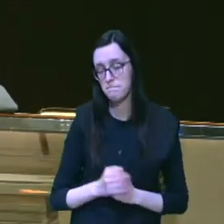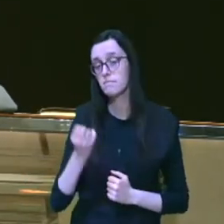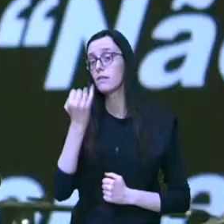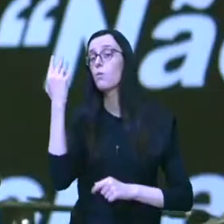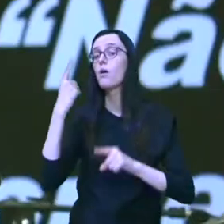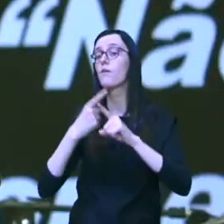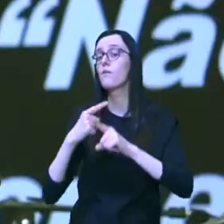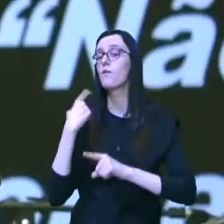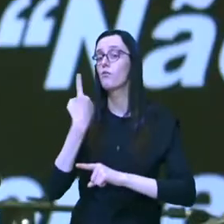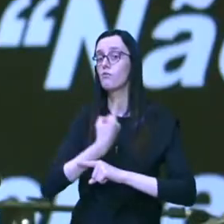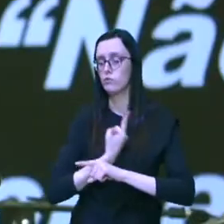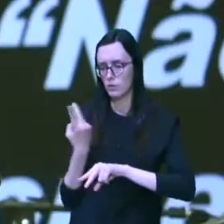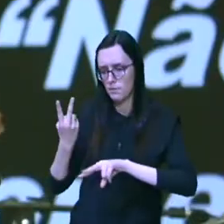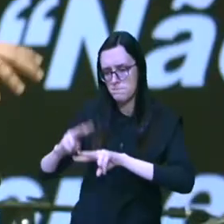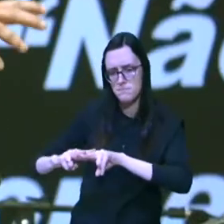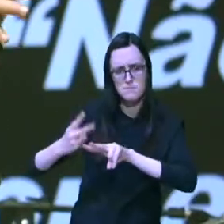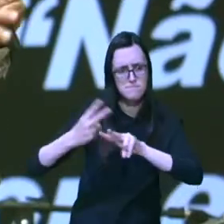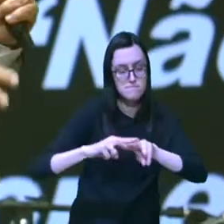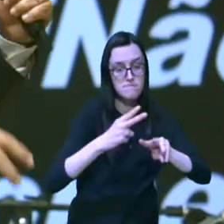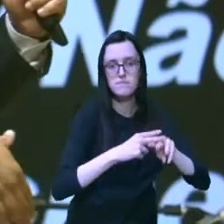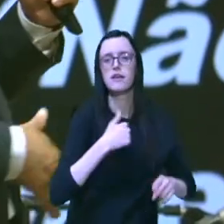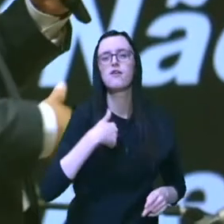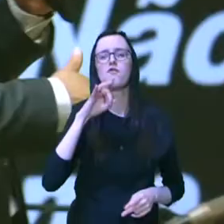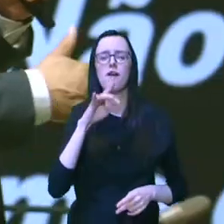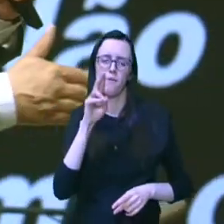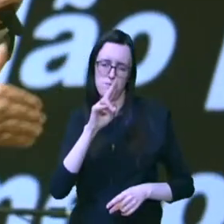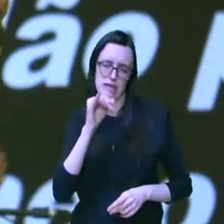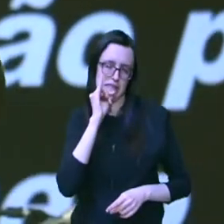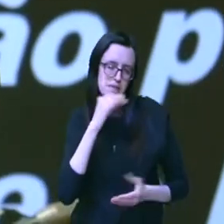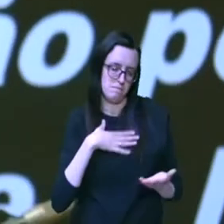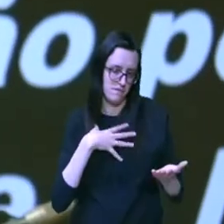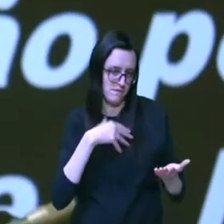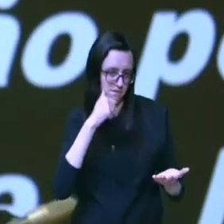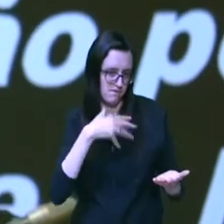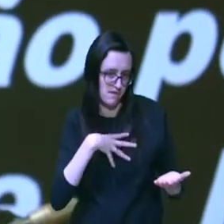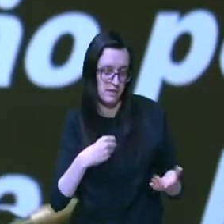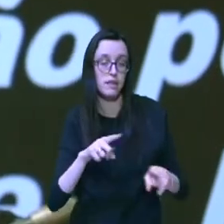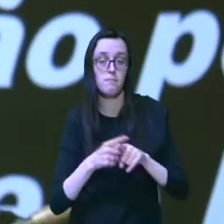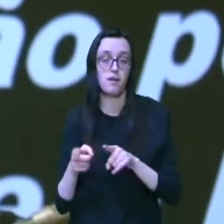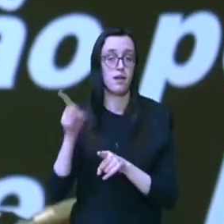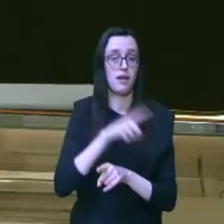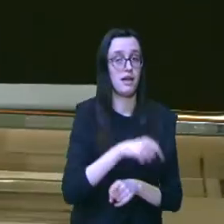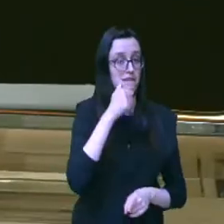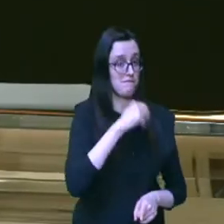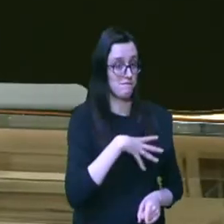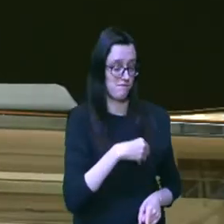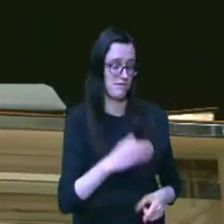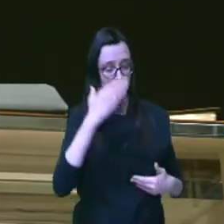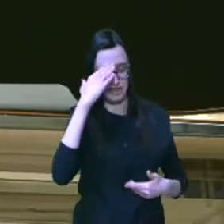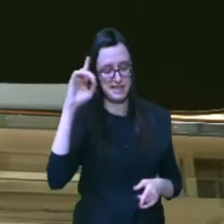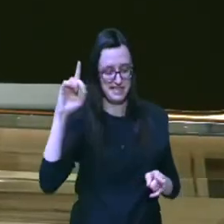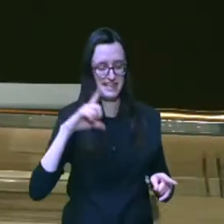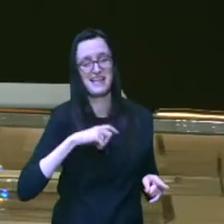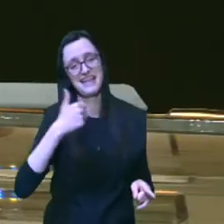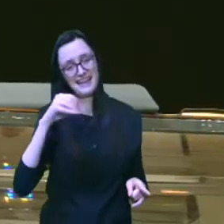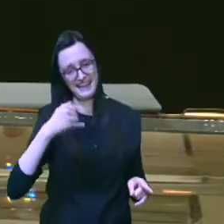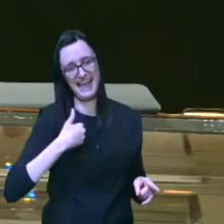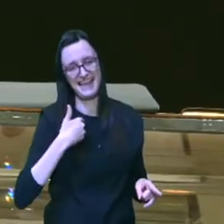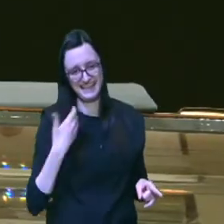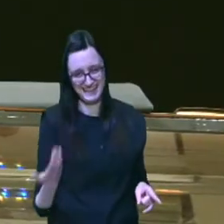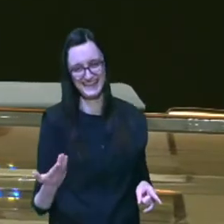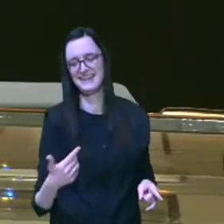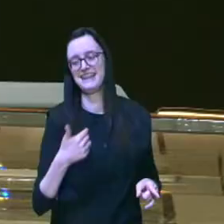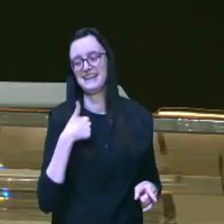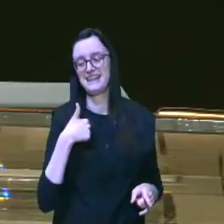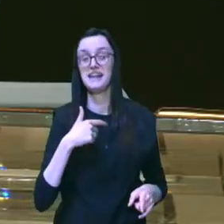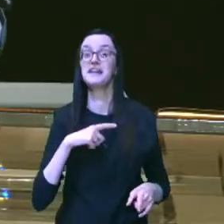vezes nós nos apegamos estou usando o exemplo aqui da minha filha a gente ainda tem a Ana Júlia graças a Deus está com 10 anos então eu e